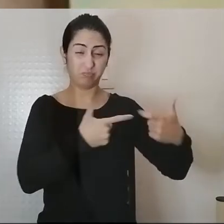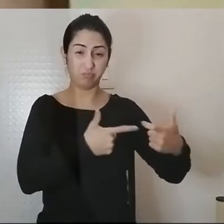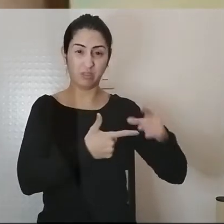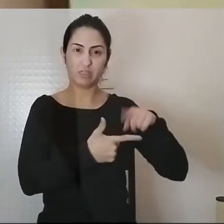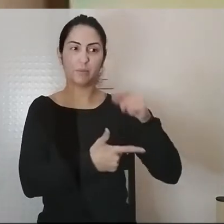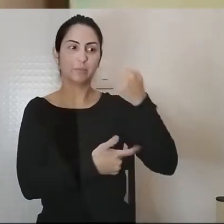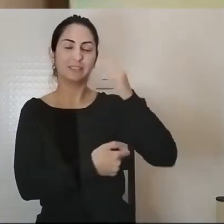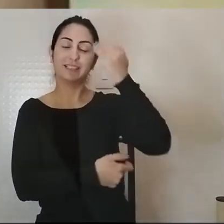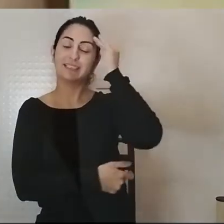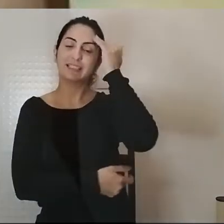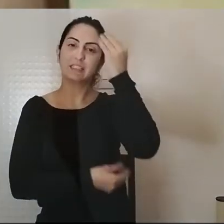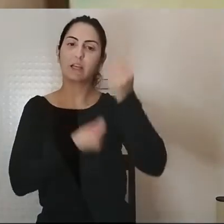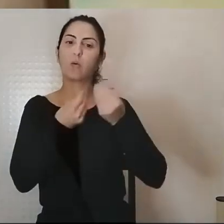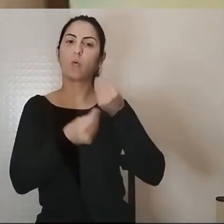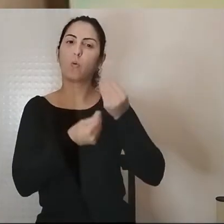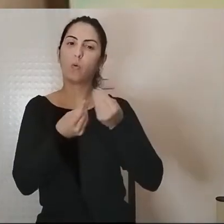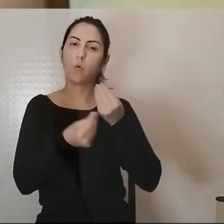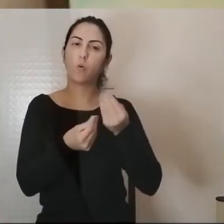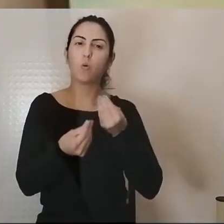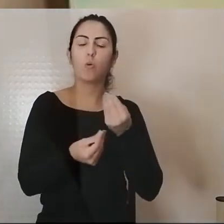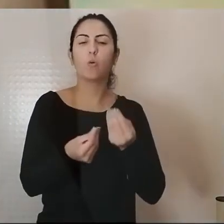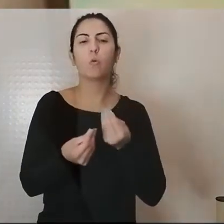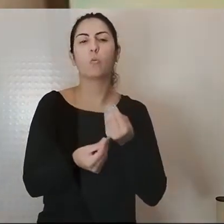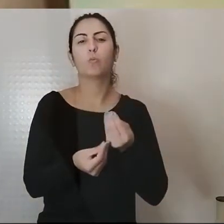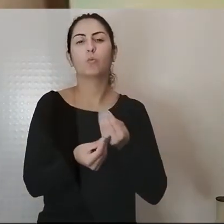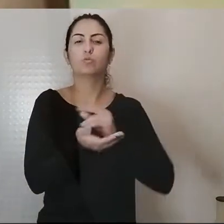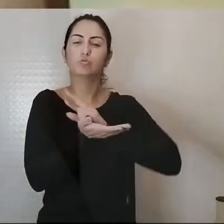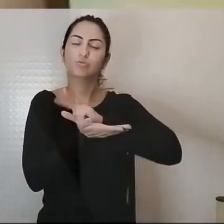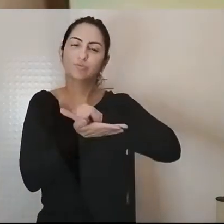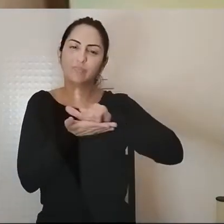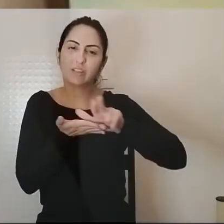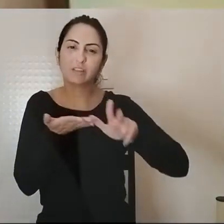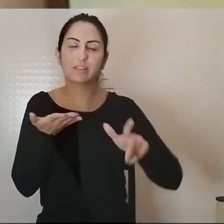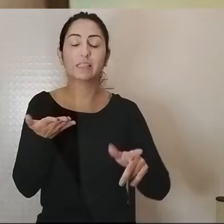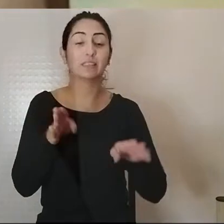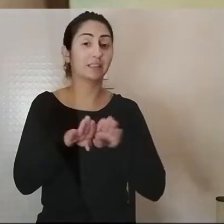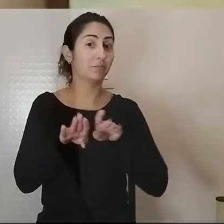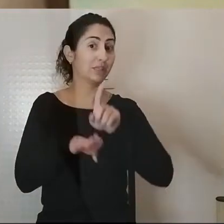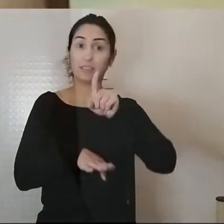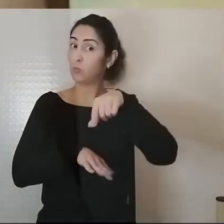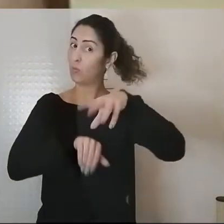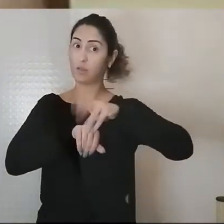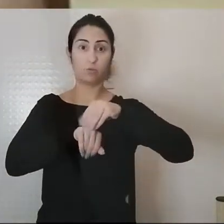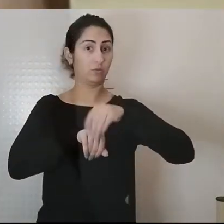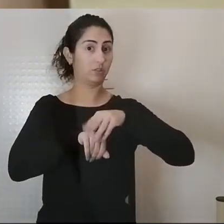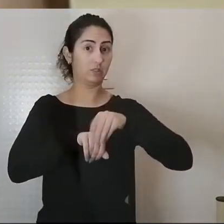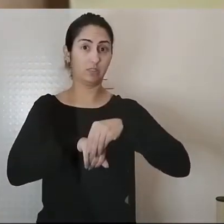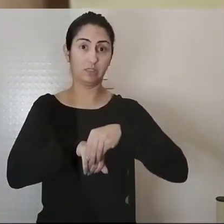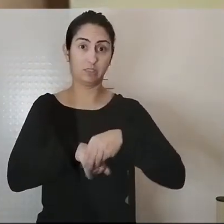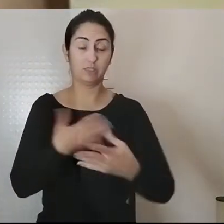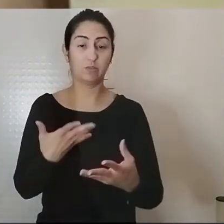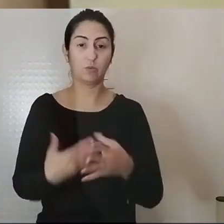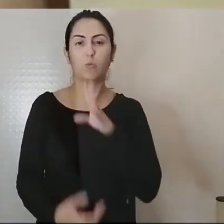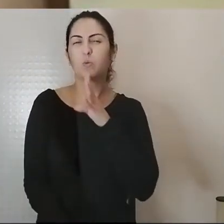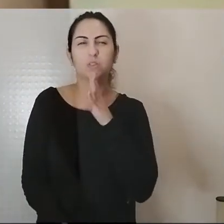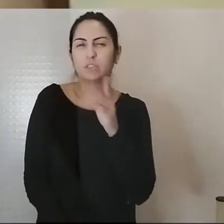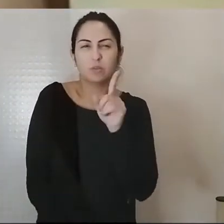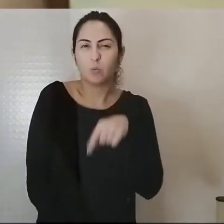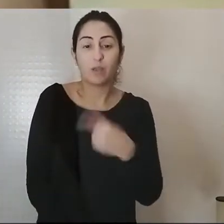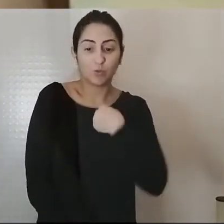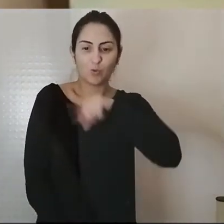dinamismo como seres plurais, seres desconhecidos, através dos quais nos